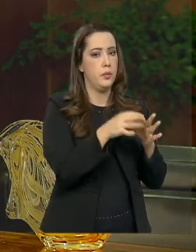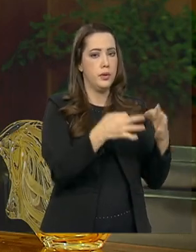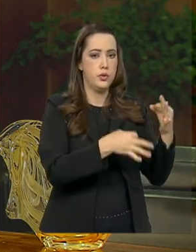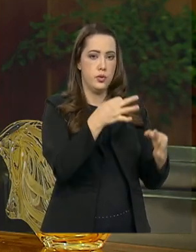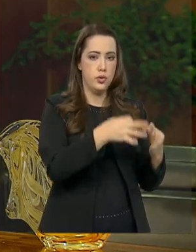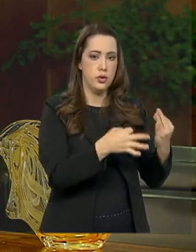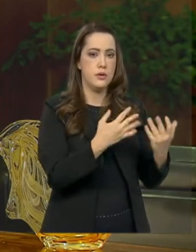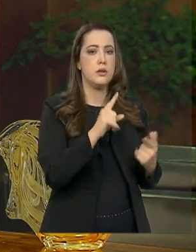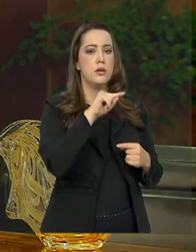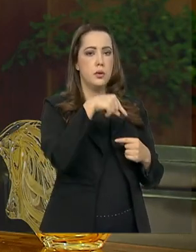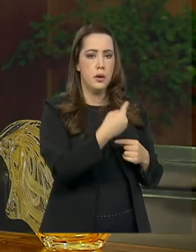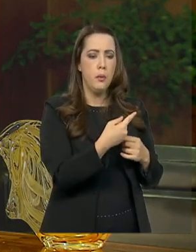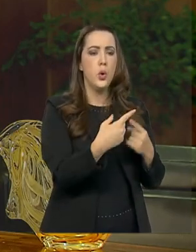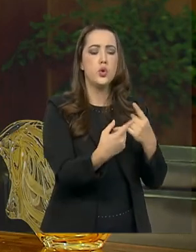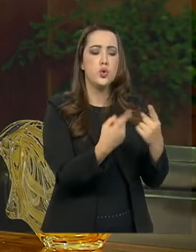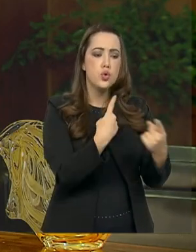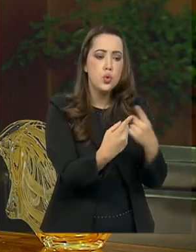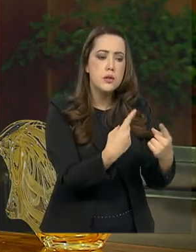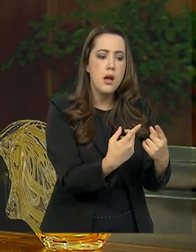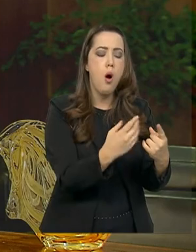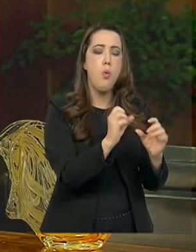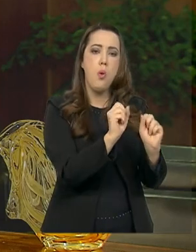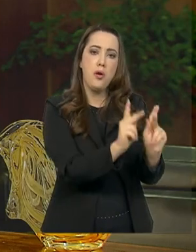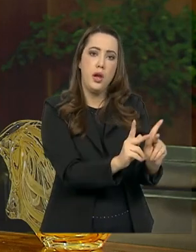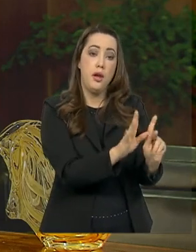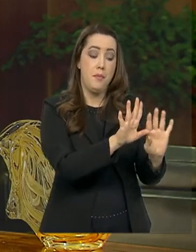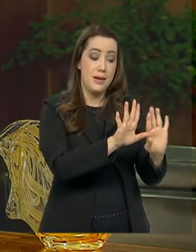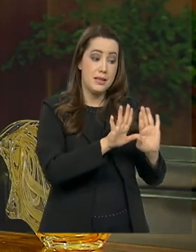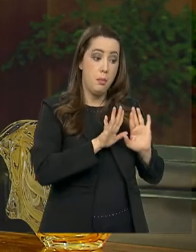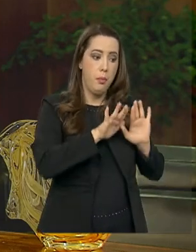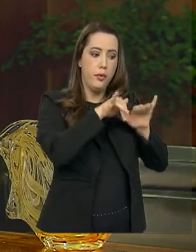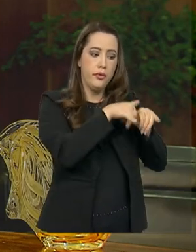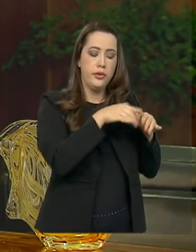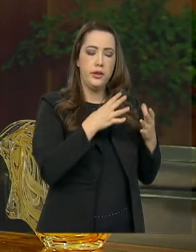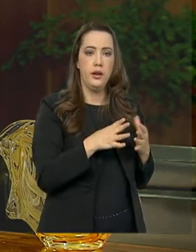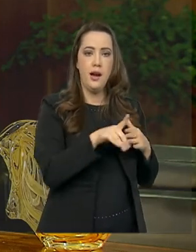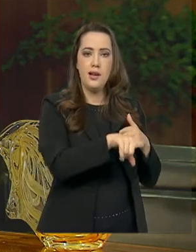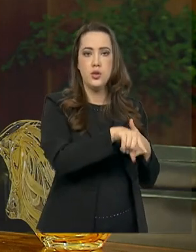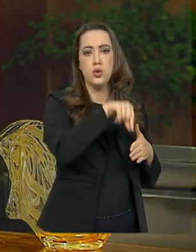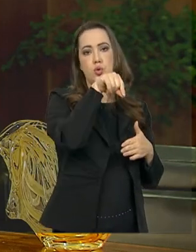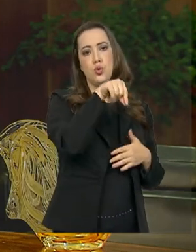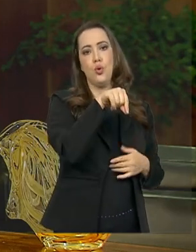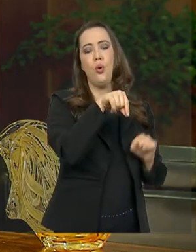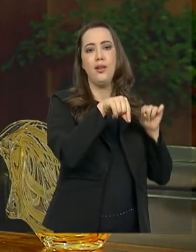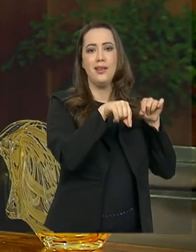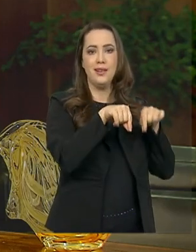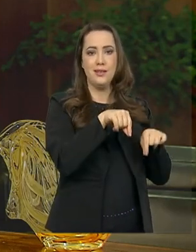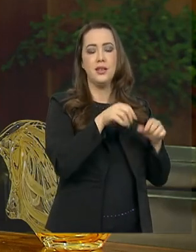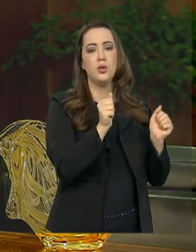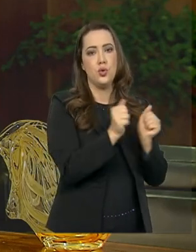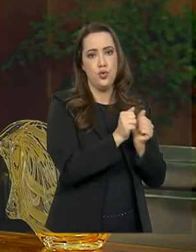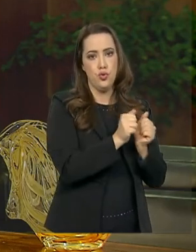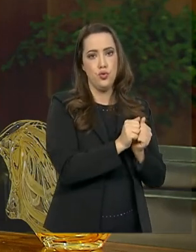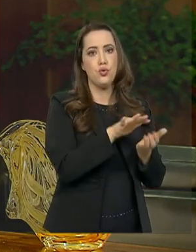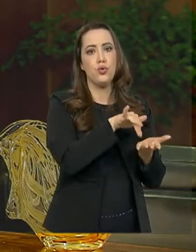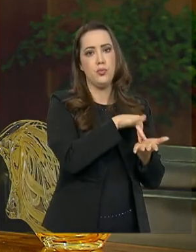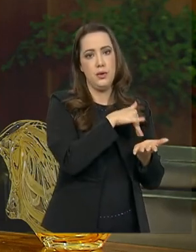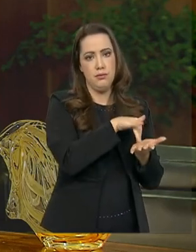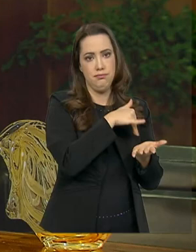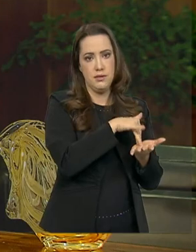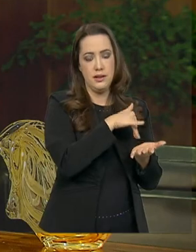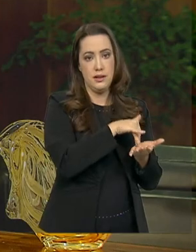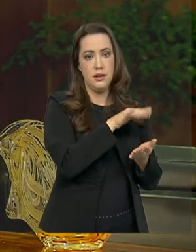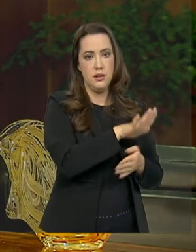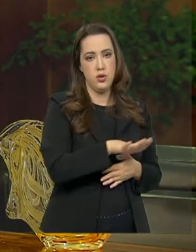vencido o debate de mérito, a parte jurídica, a palavra final do ato a ser despachado com o presidente, é feito pela nossa subchefia.